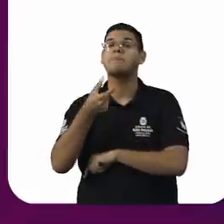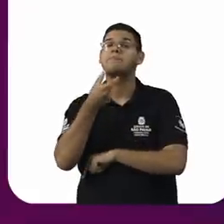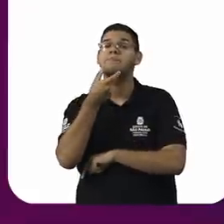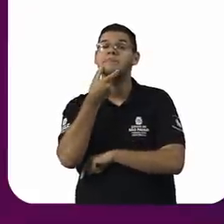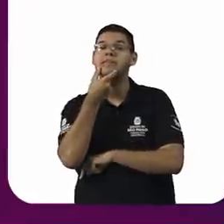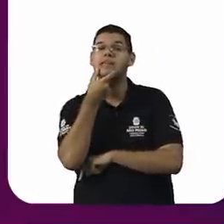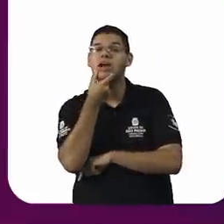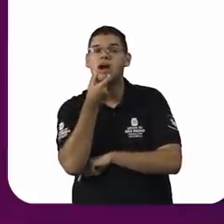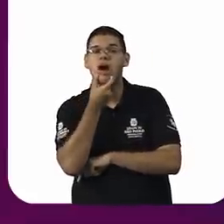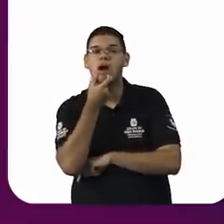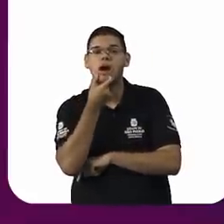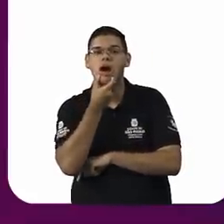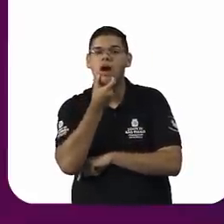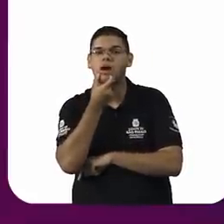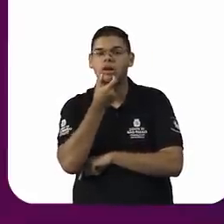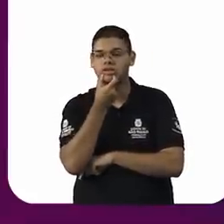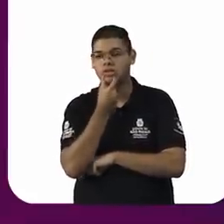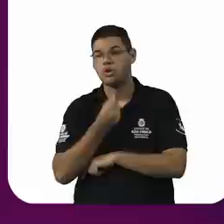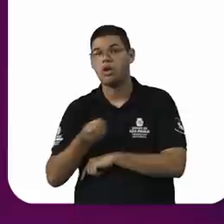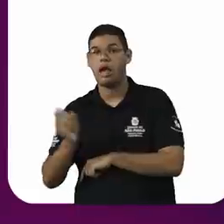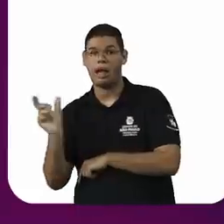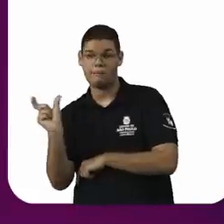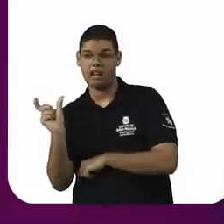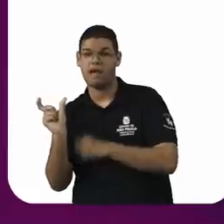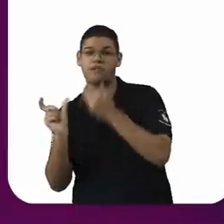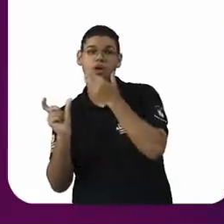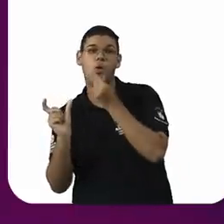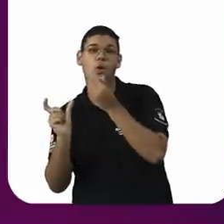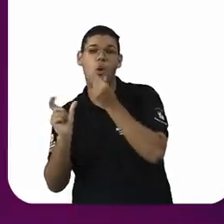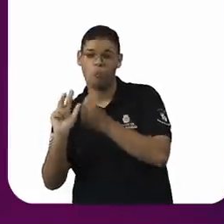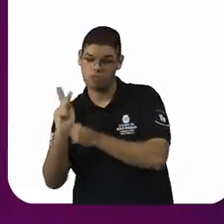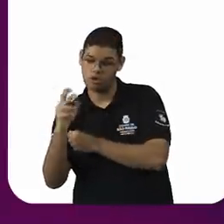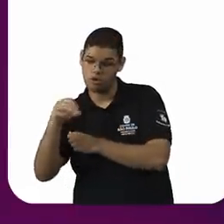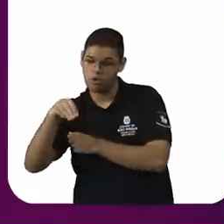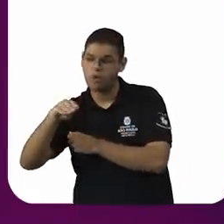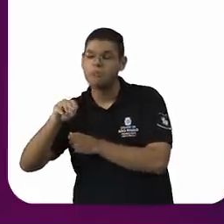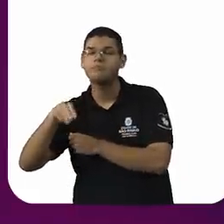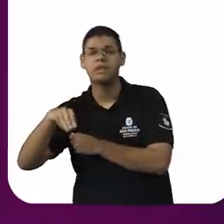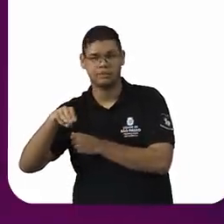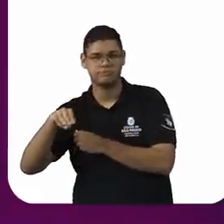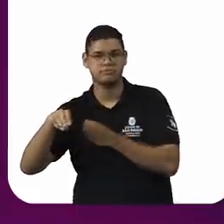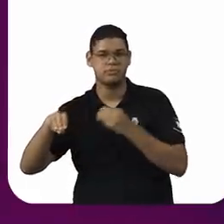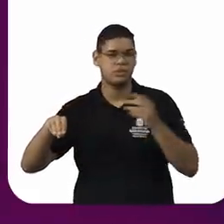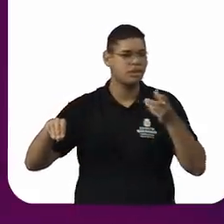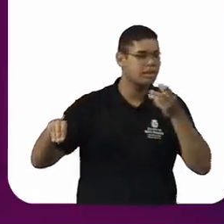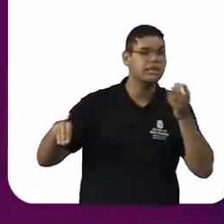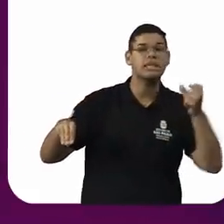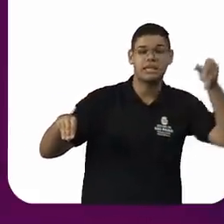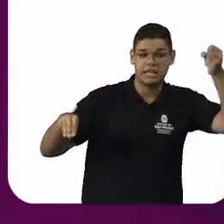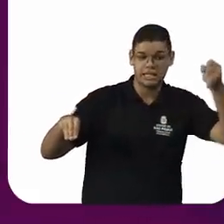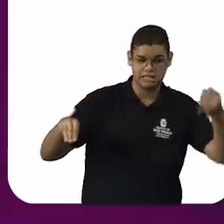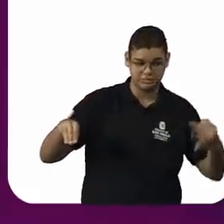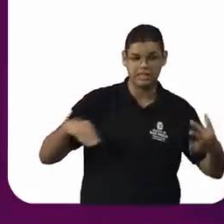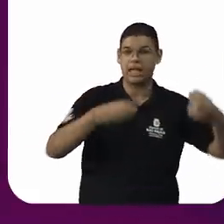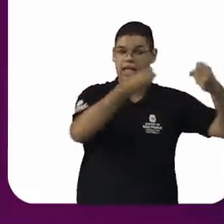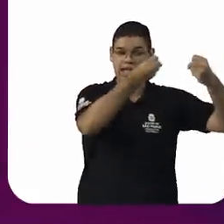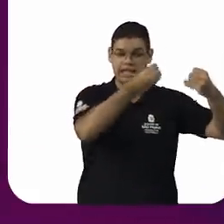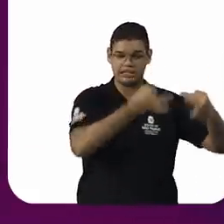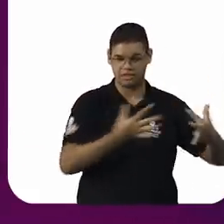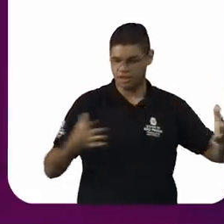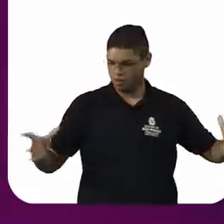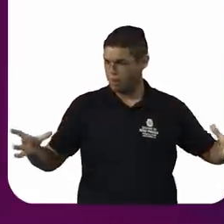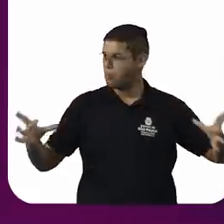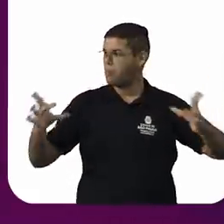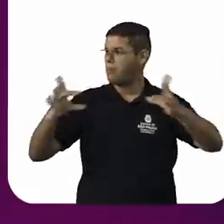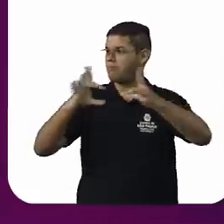substantivo homem e do verbo explicar. Homem explicando. Então, na prática, como você bem comentou, infelizmente